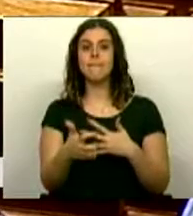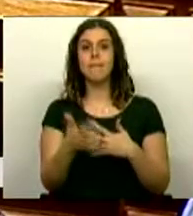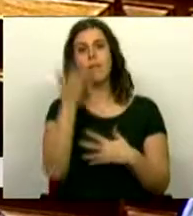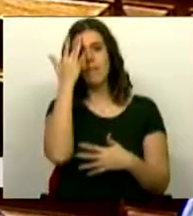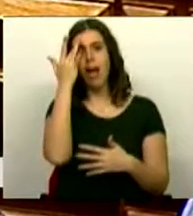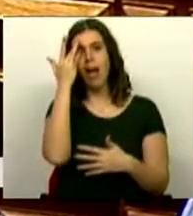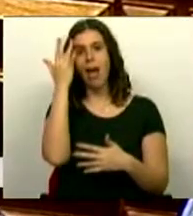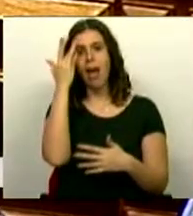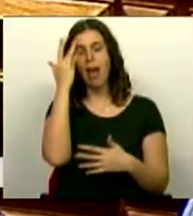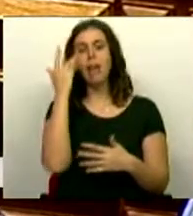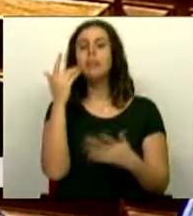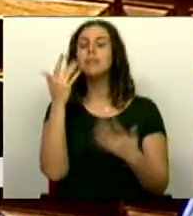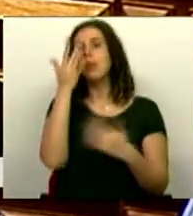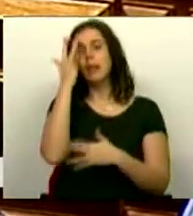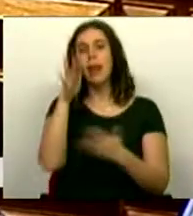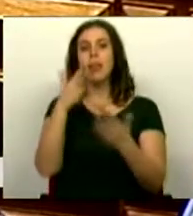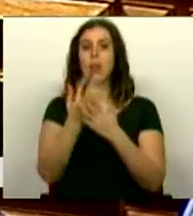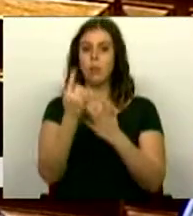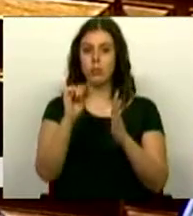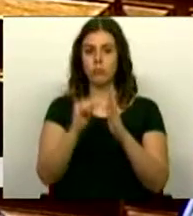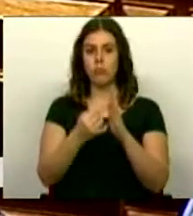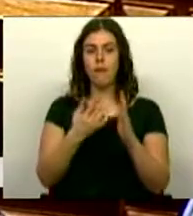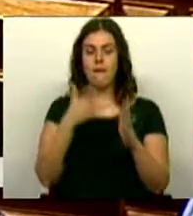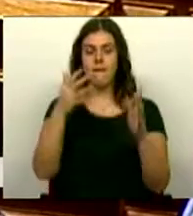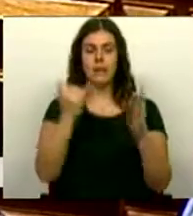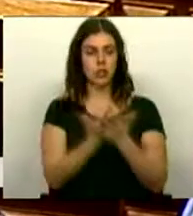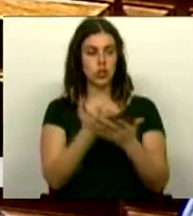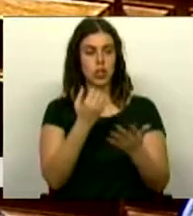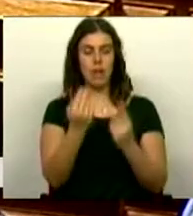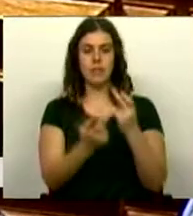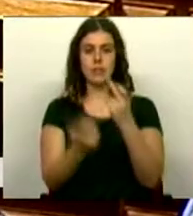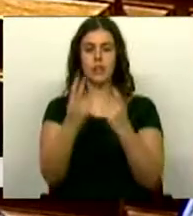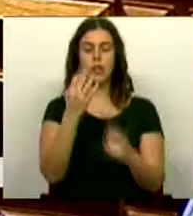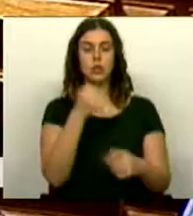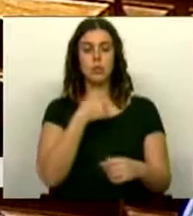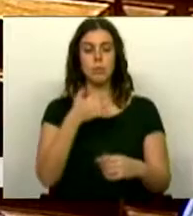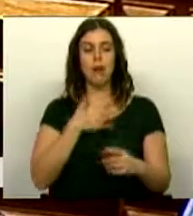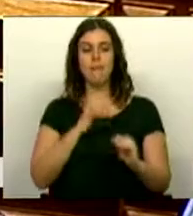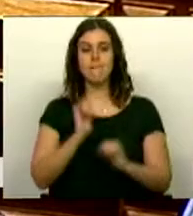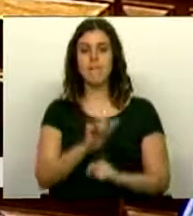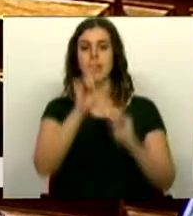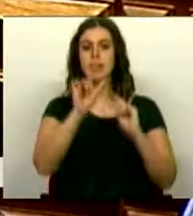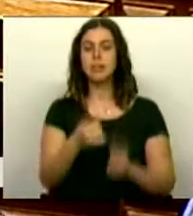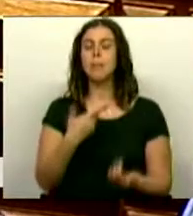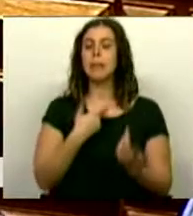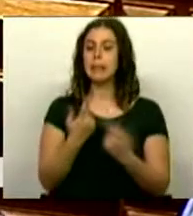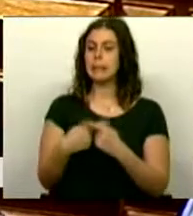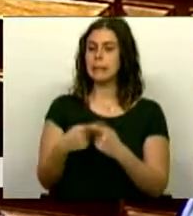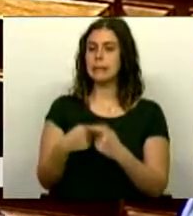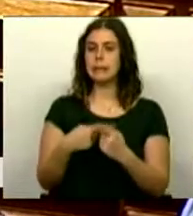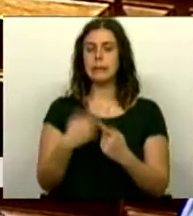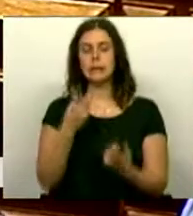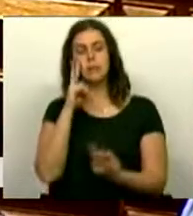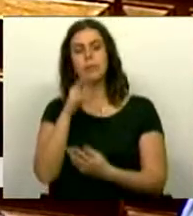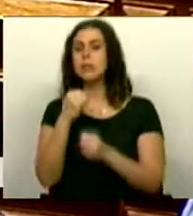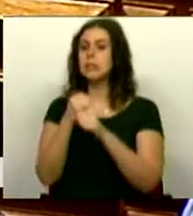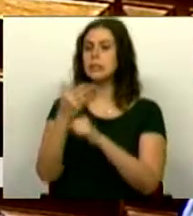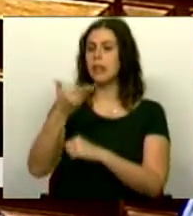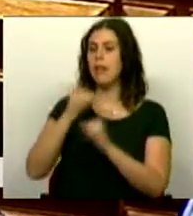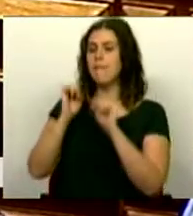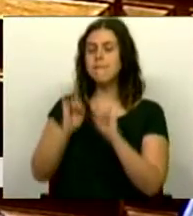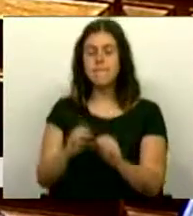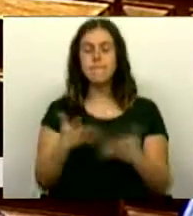facilitar, este é um dos pontos, a identificação dos acionistas das sociedades escutadas e um inerente interesse na simplificação dos exercícios dos direitos dos